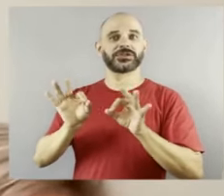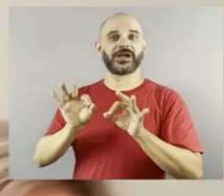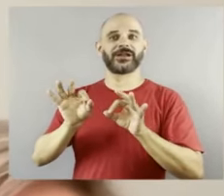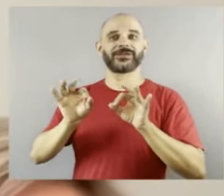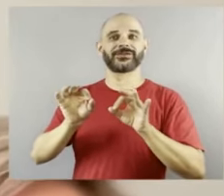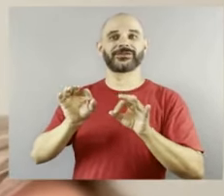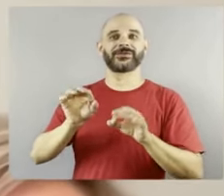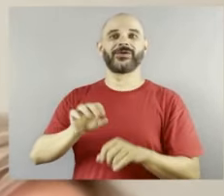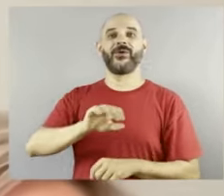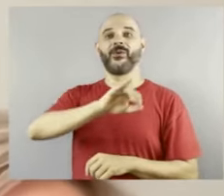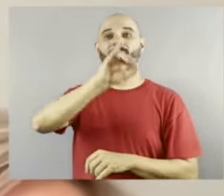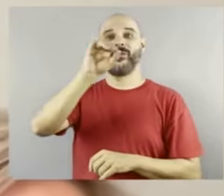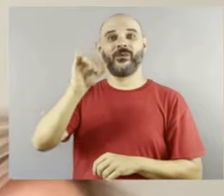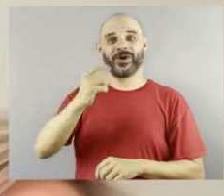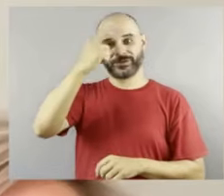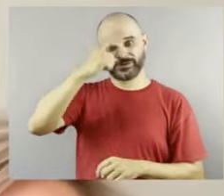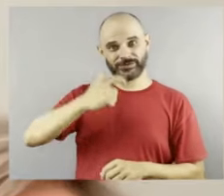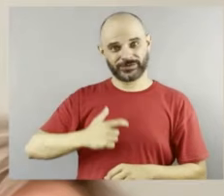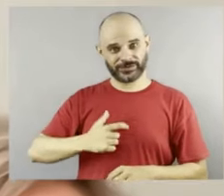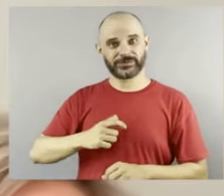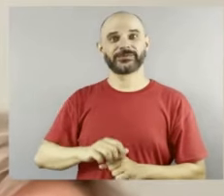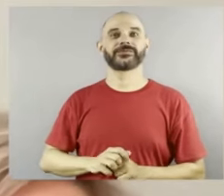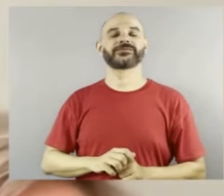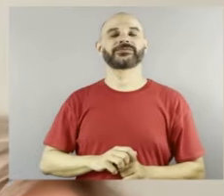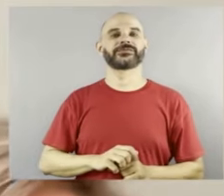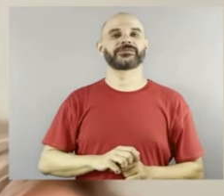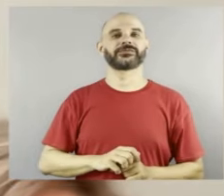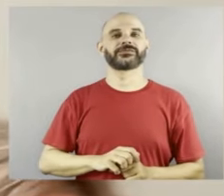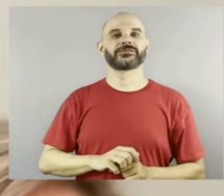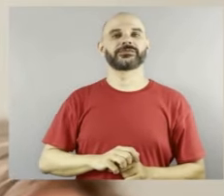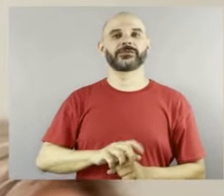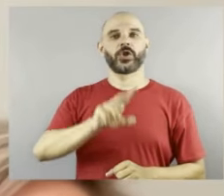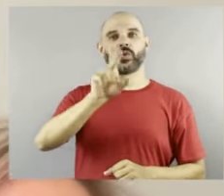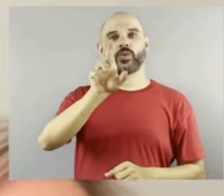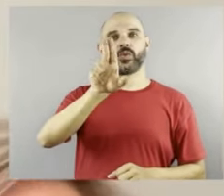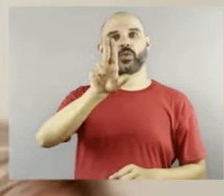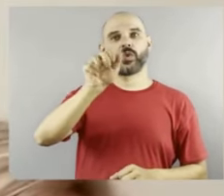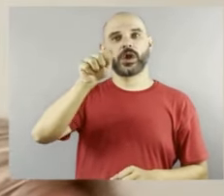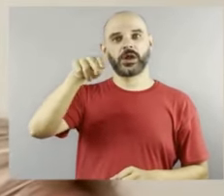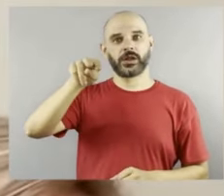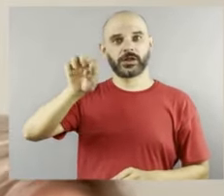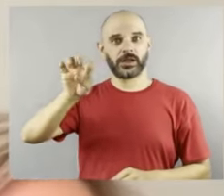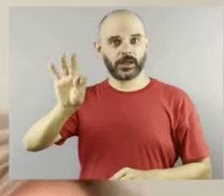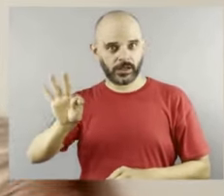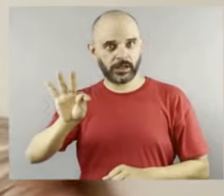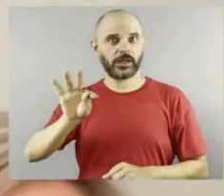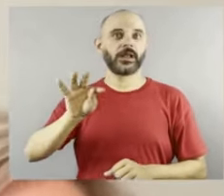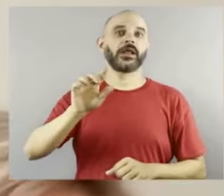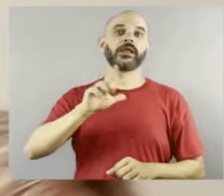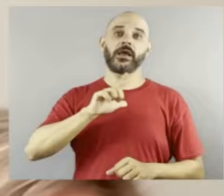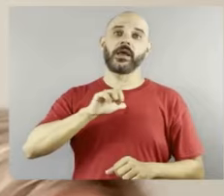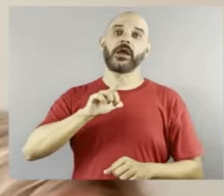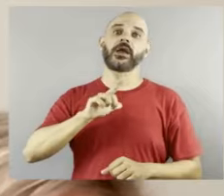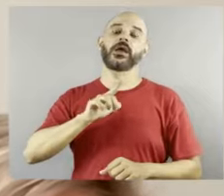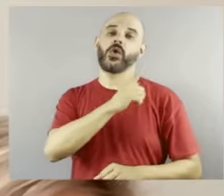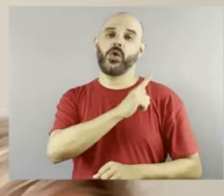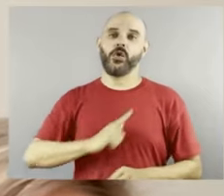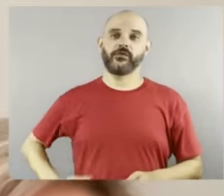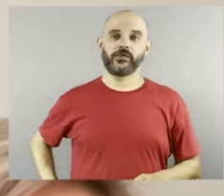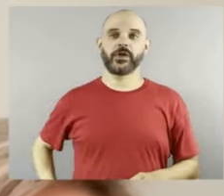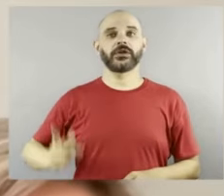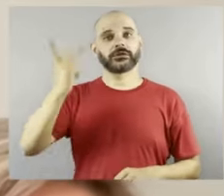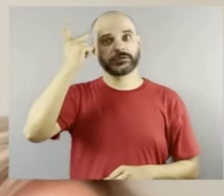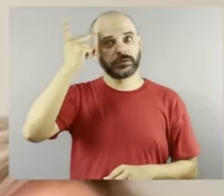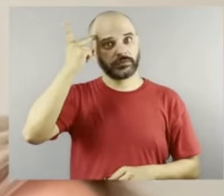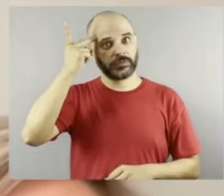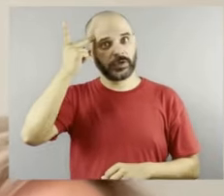dentro para fora, dentro do PROAC editais, do governo do estado de São Paulo, mostra que a oportunidade está sendo dada. Sim,